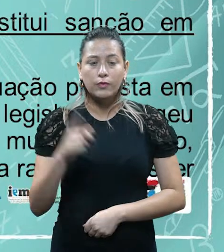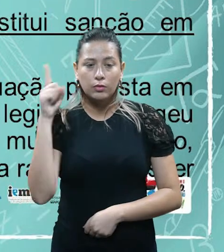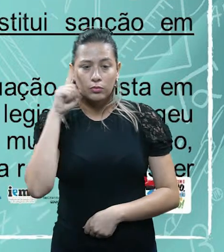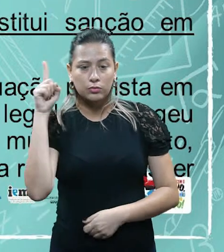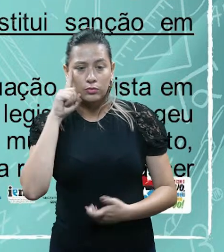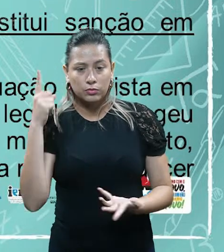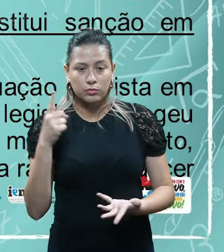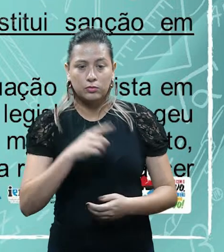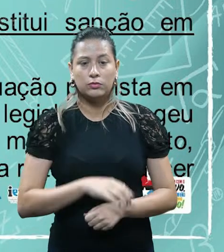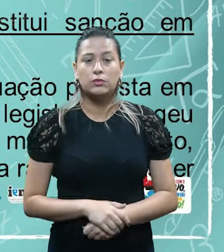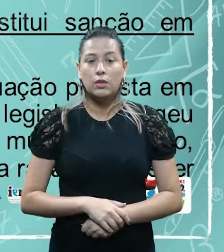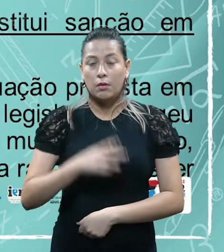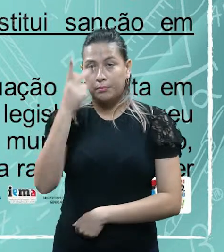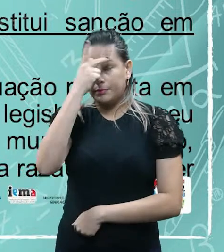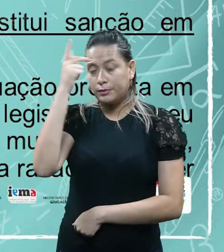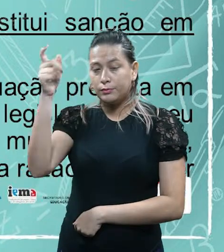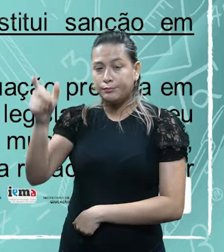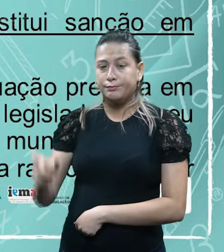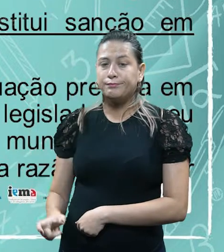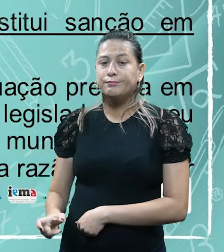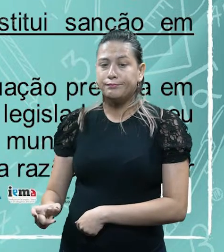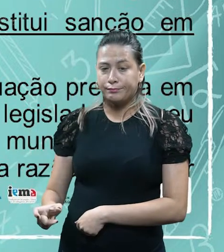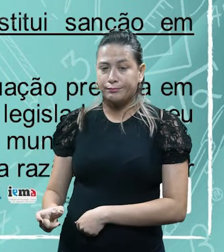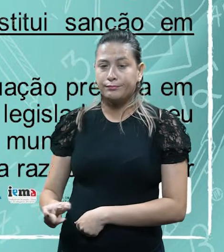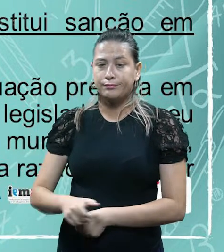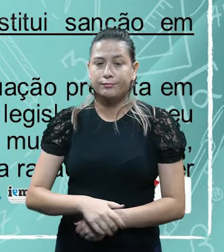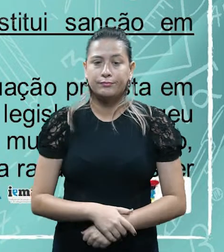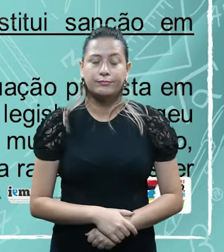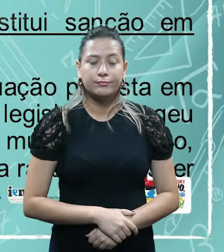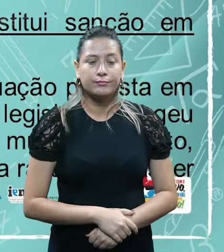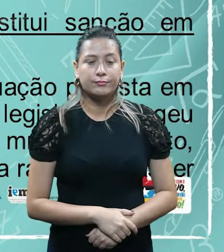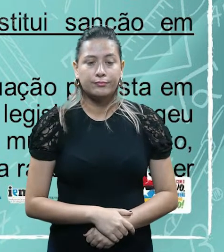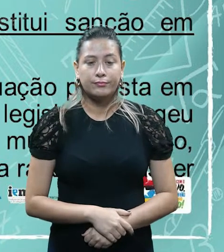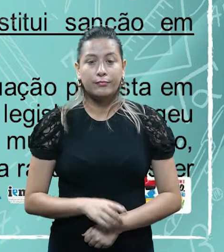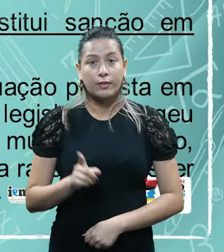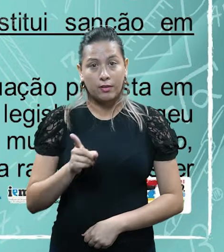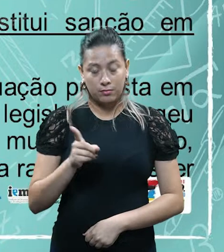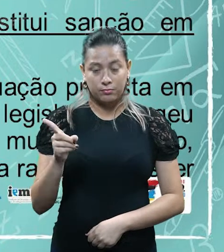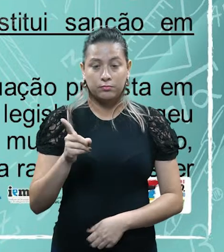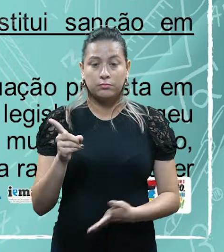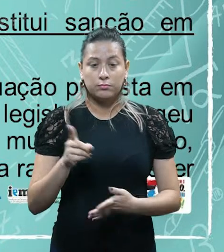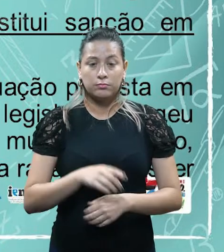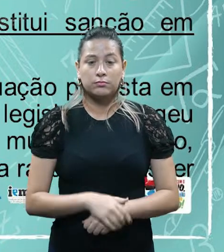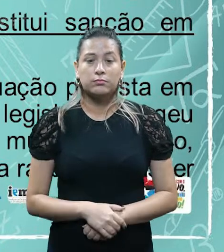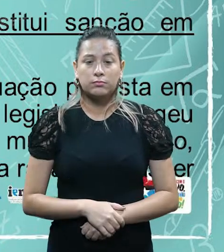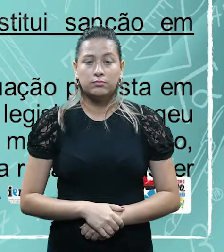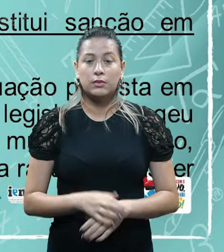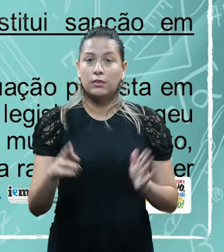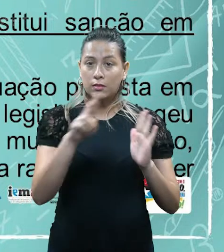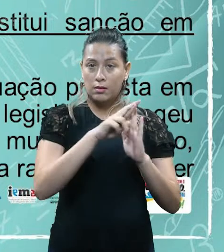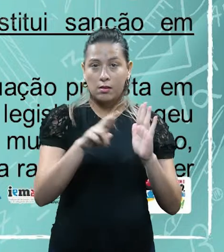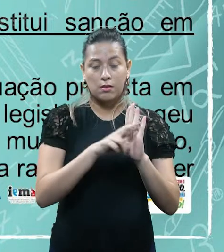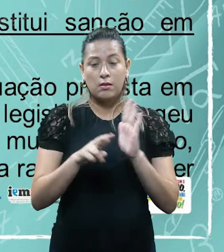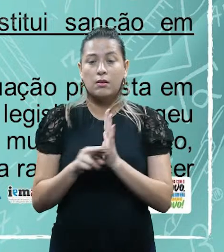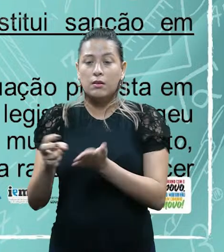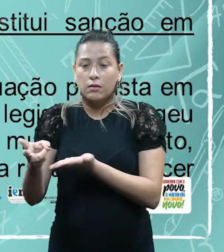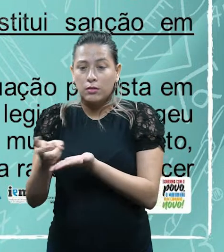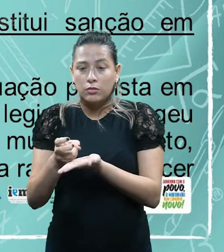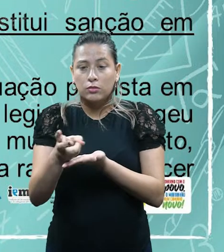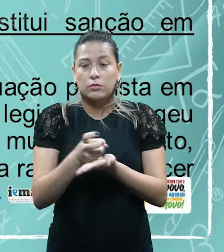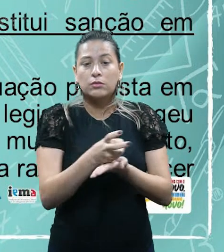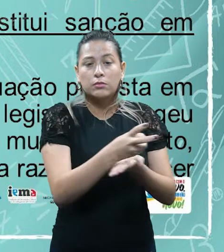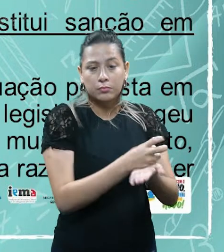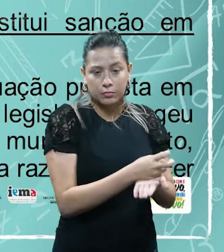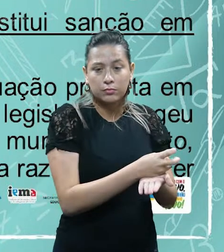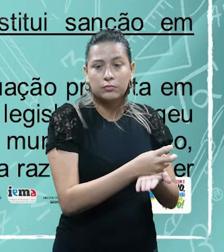concreto, esse sujeito, né, ele estará, de fato, sujeito à incidência da norma tributária. E por essa razão,